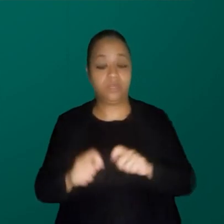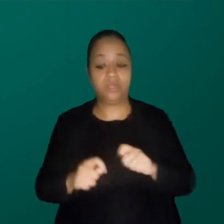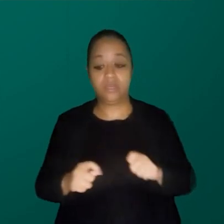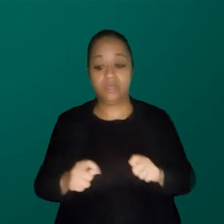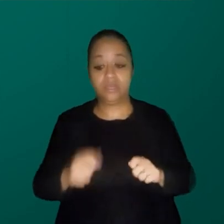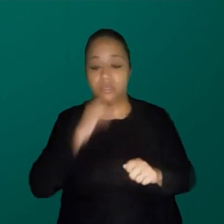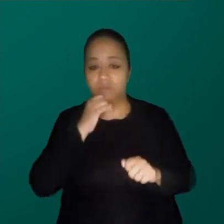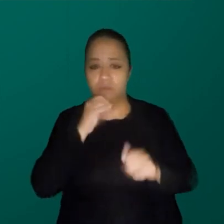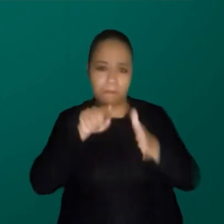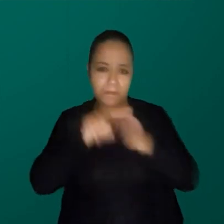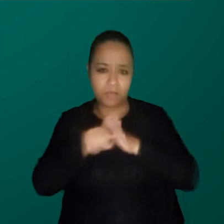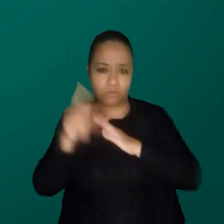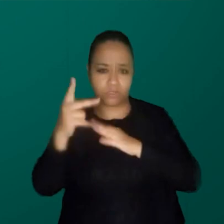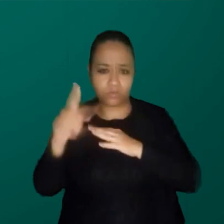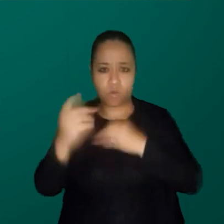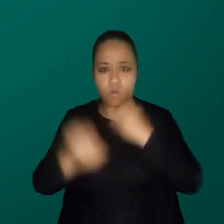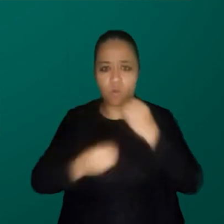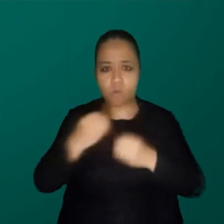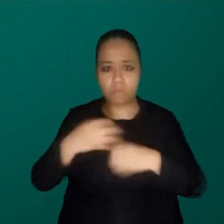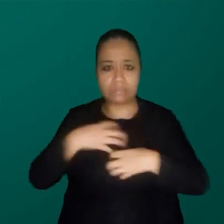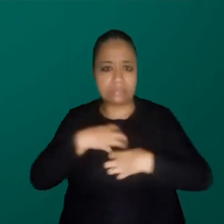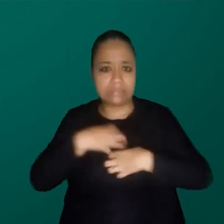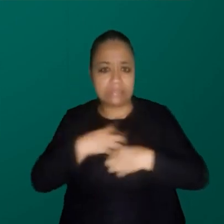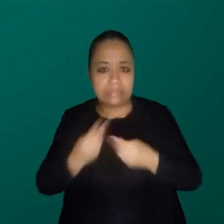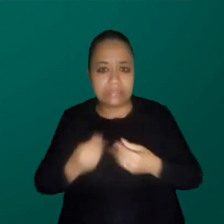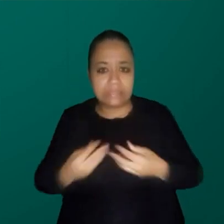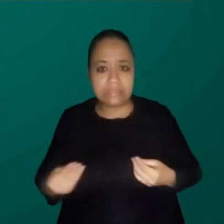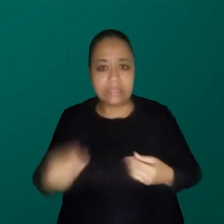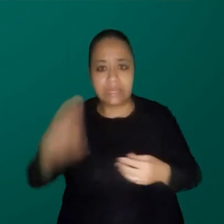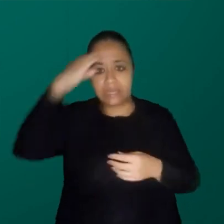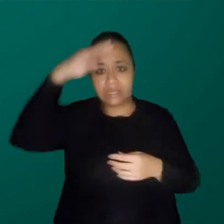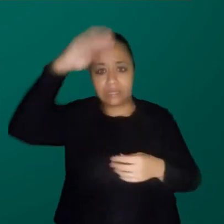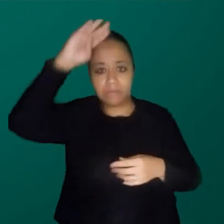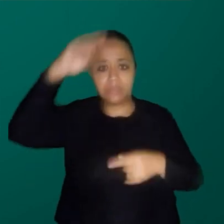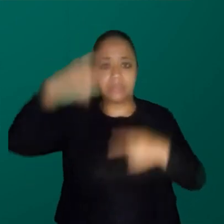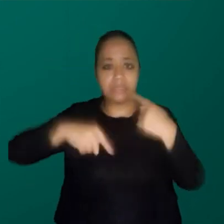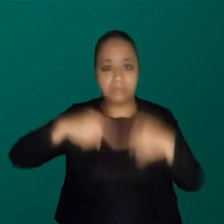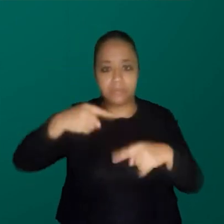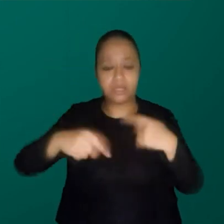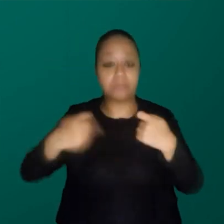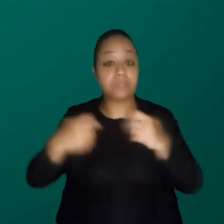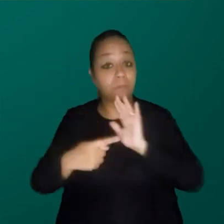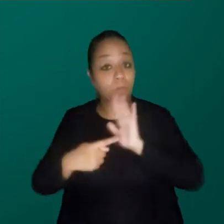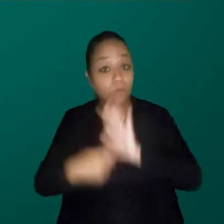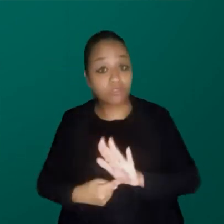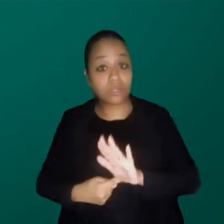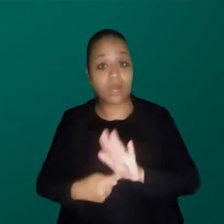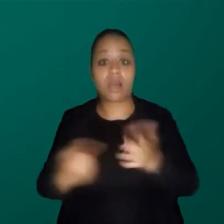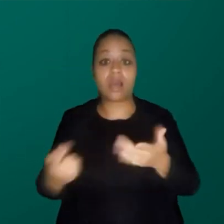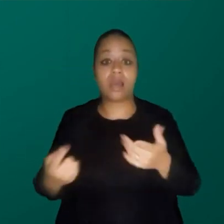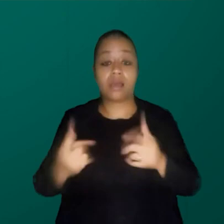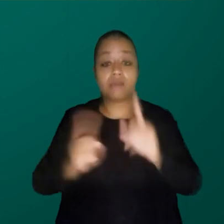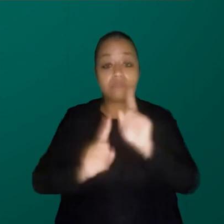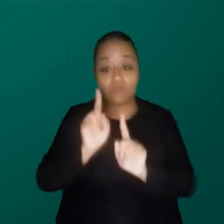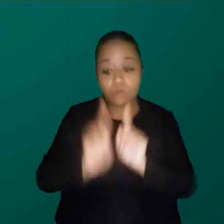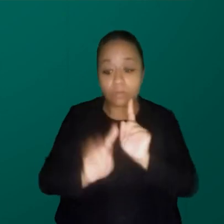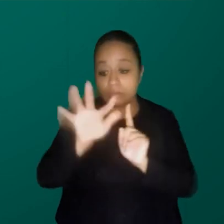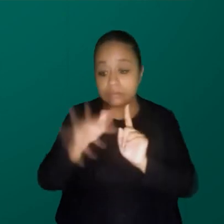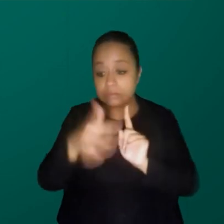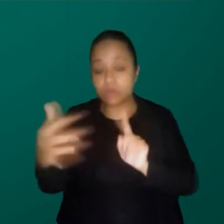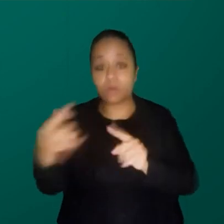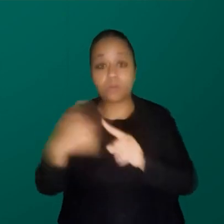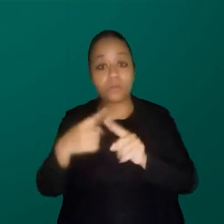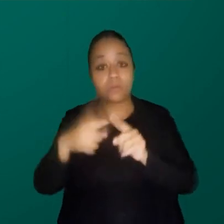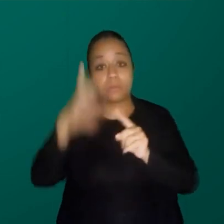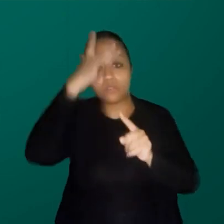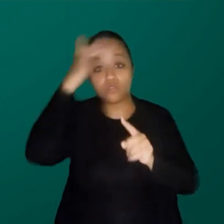acho que é uma pergunta sua, como é que a gente sensibiliza a academia para esse debate? A gente tem que mostrar números, a gente tem que mostrar os dados, porque